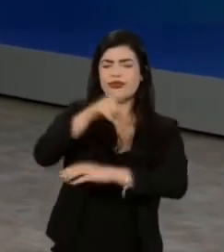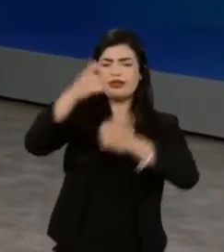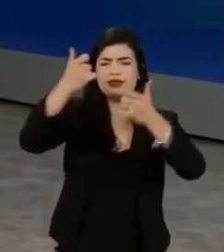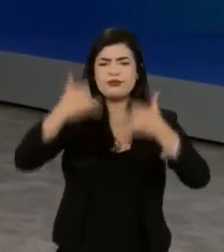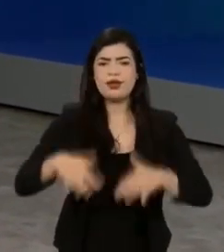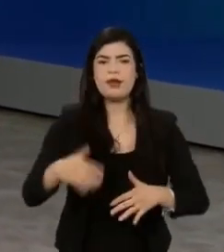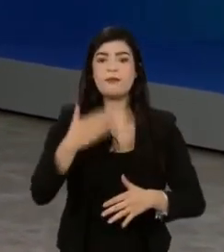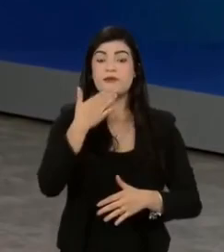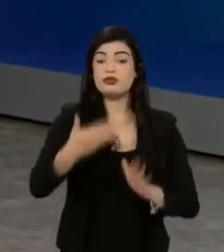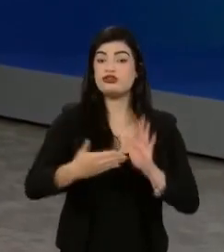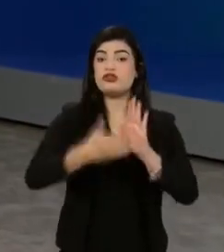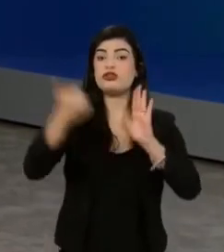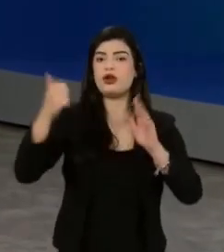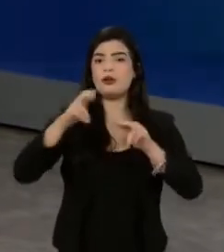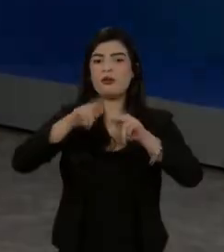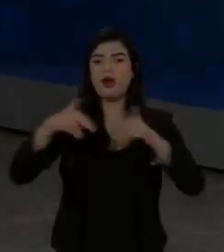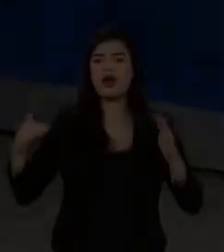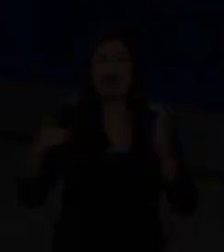foi suspensa, isso pelo menos até amanhã.